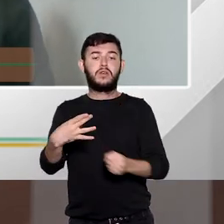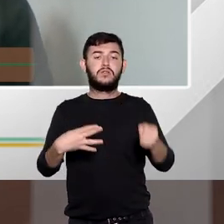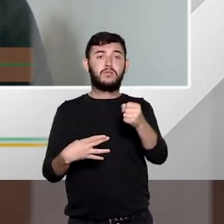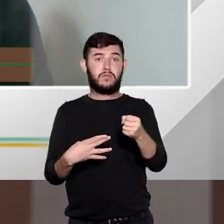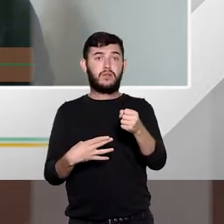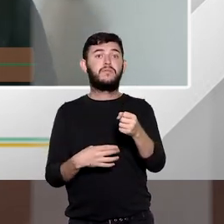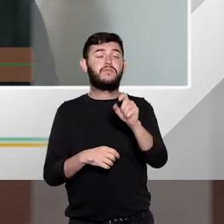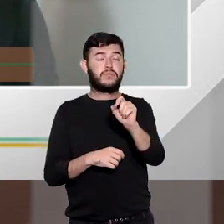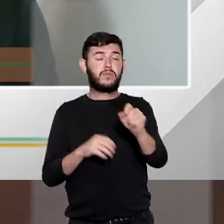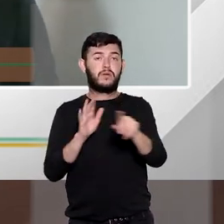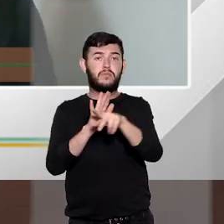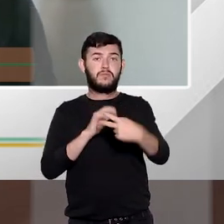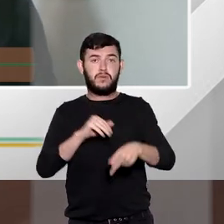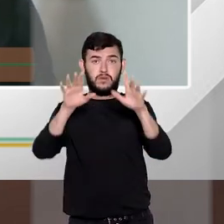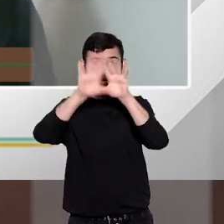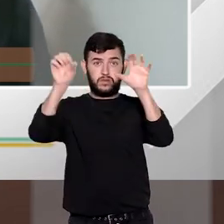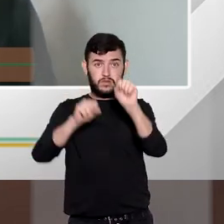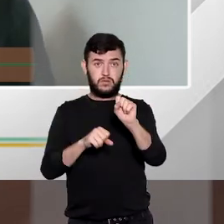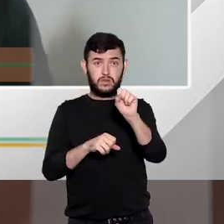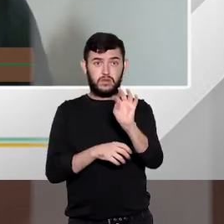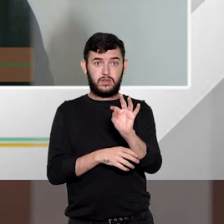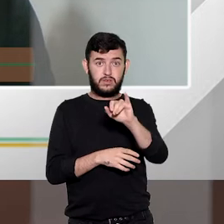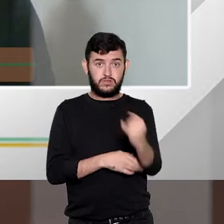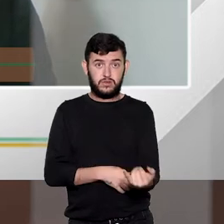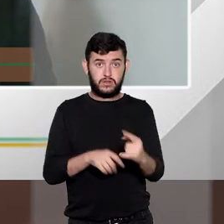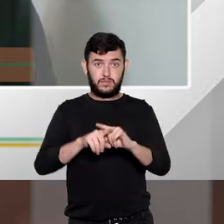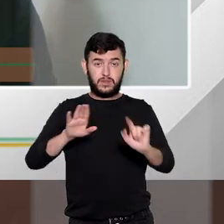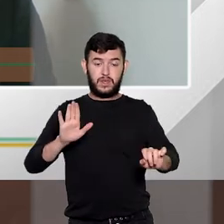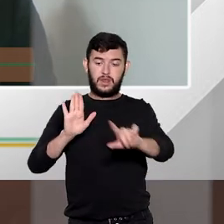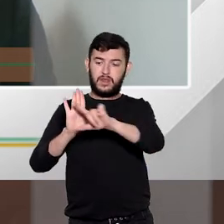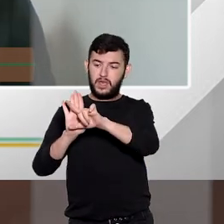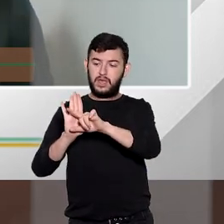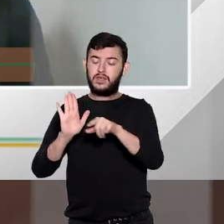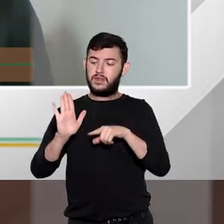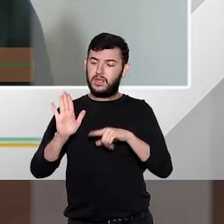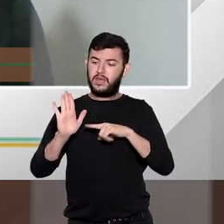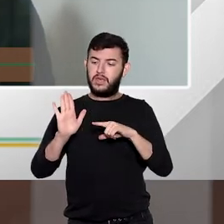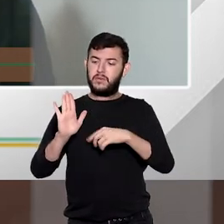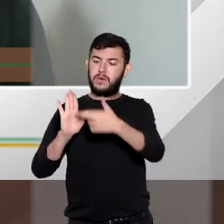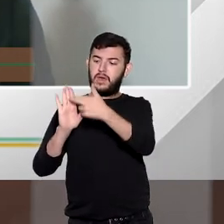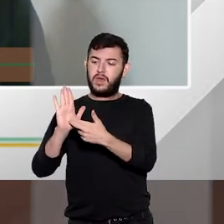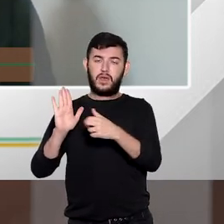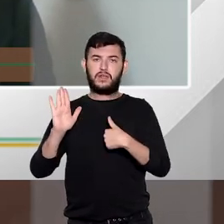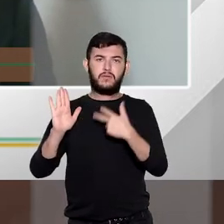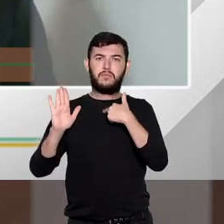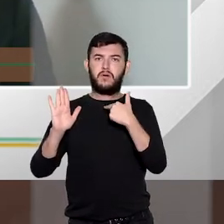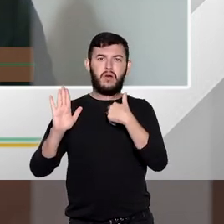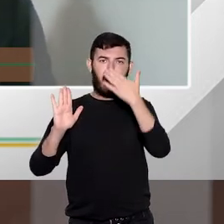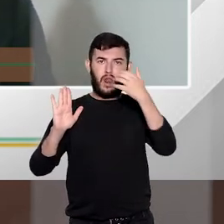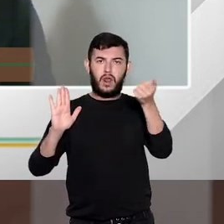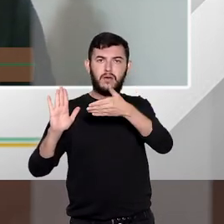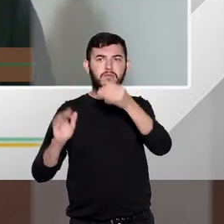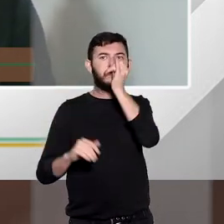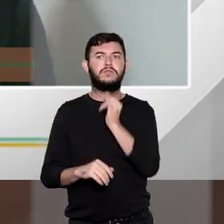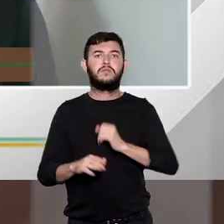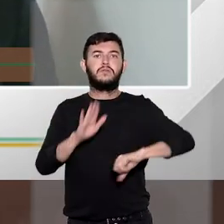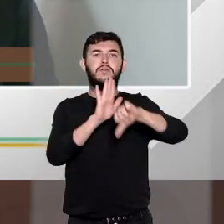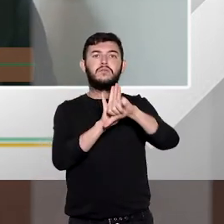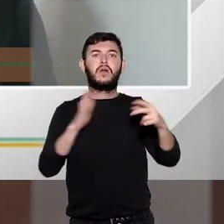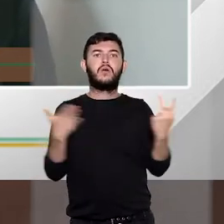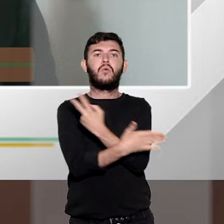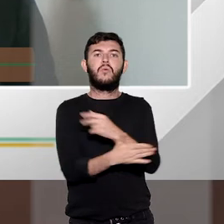ela não pode ficar acima do máximo legal. Então, por exemplo, uma situação esdrúxula, digamos lá que no crime de roubo,